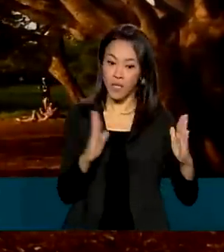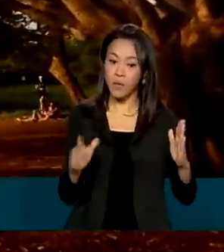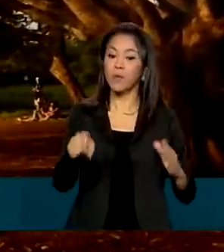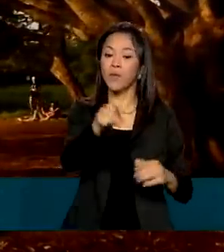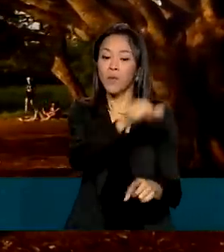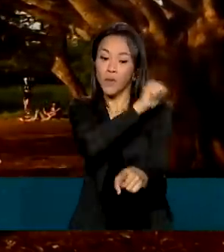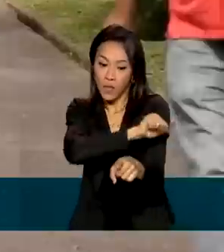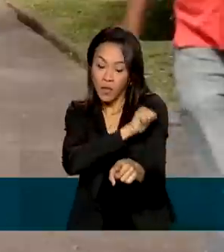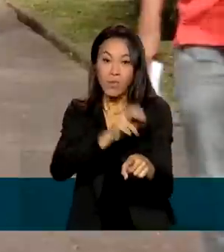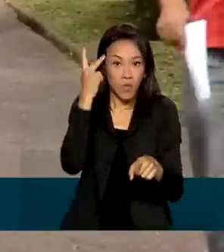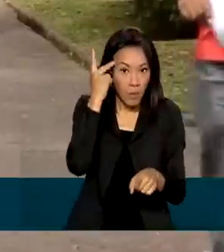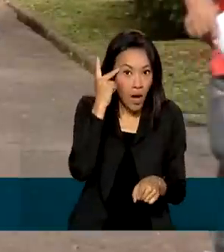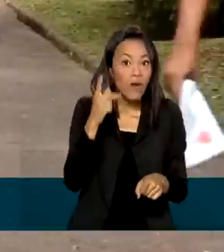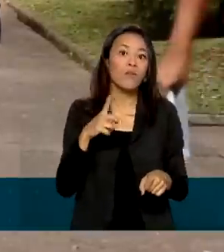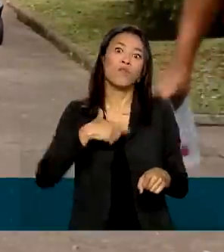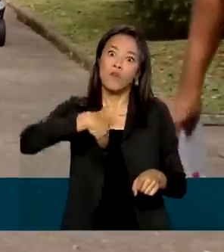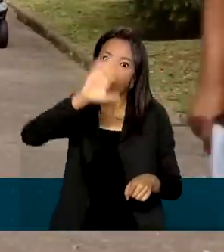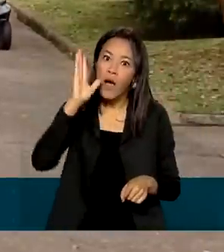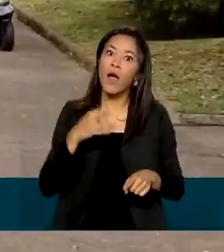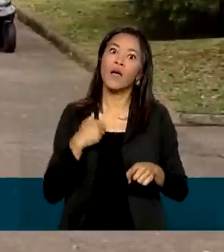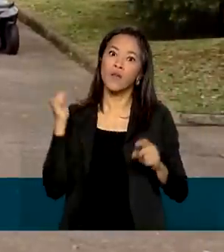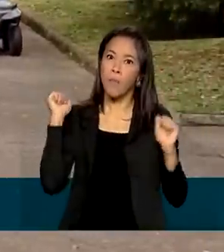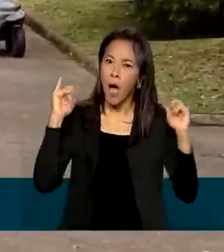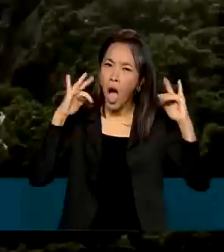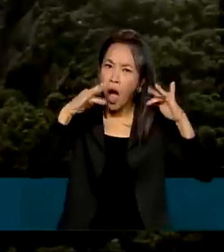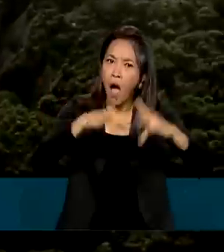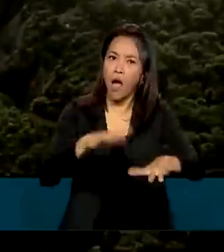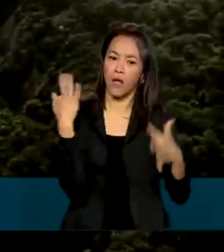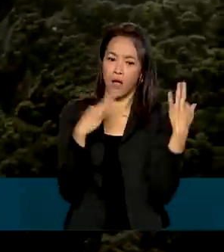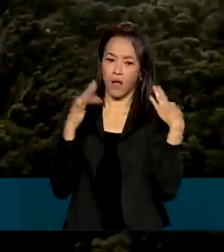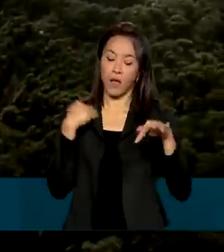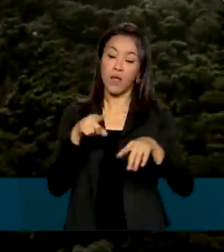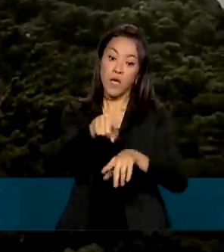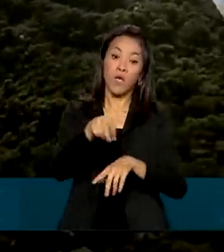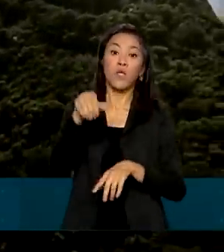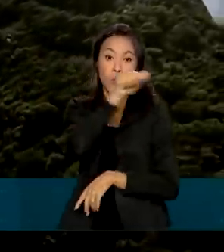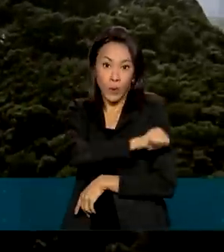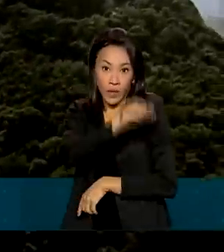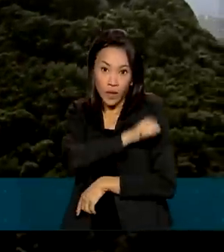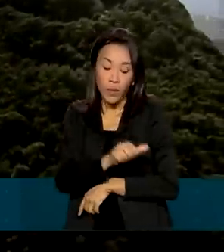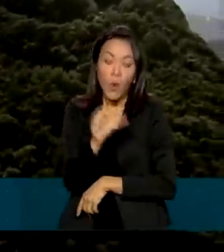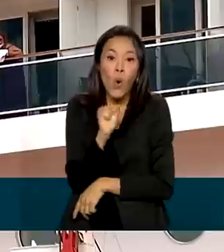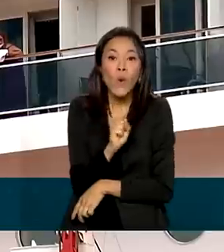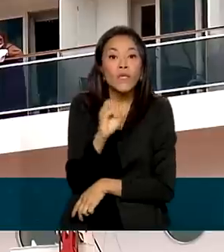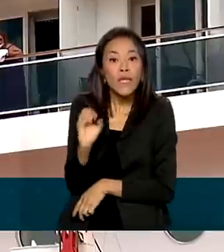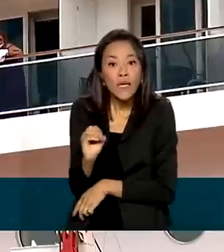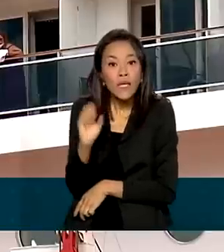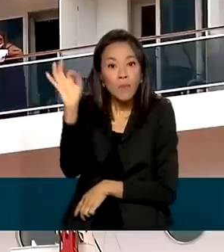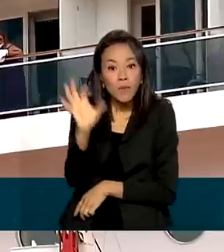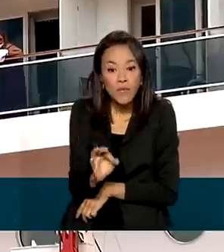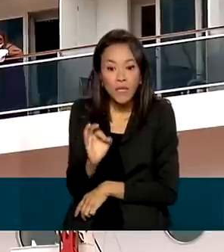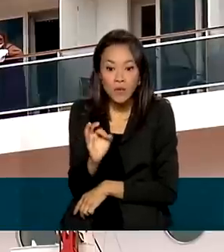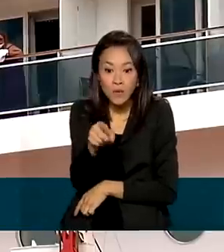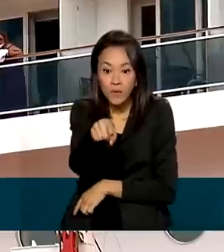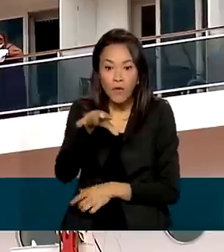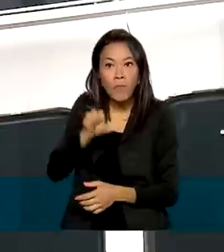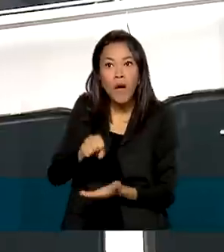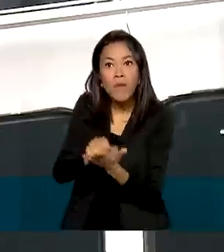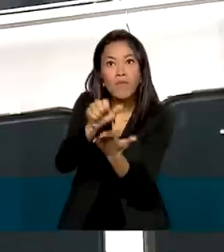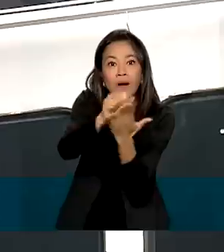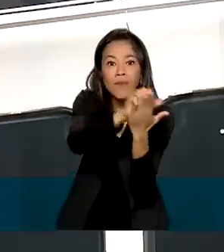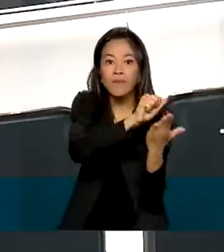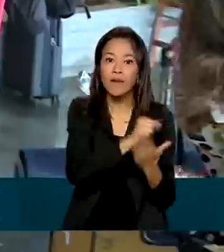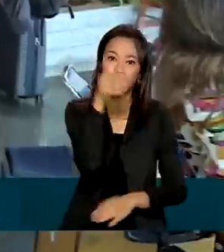entraram na lista. Segundo a Associação de Hotéis do Estado do Rio, quase 80% de todas as vagas de hotéis foram